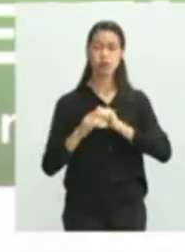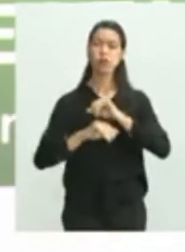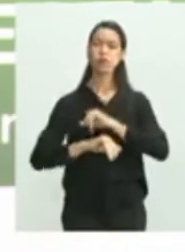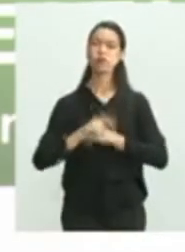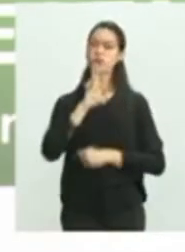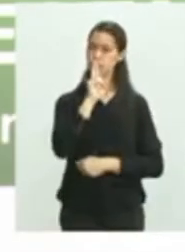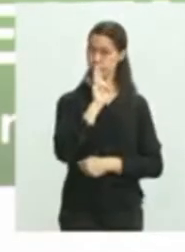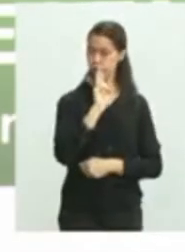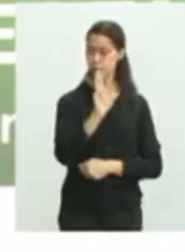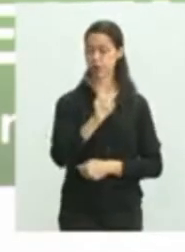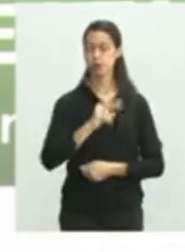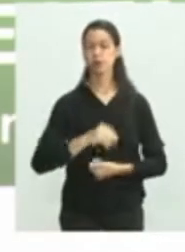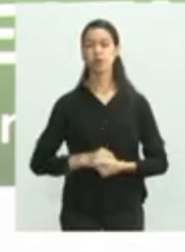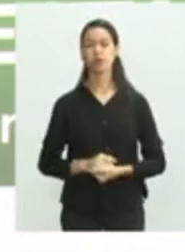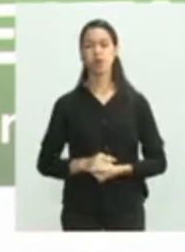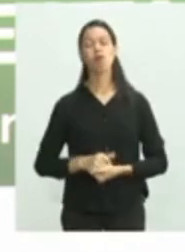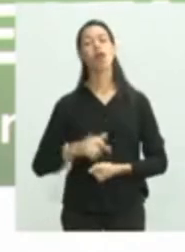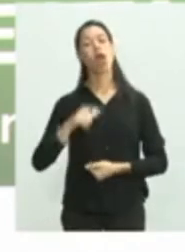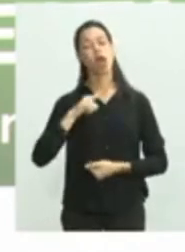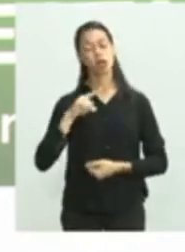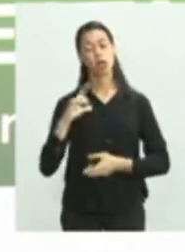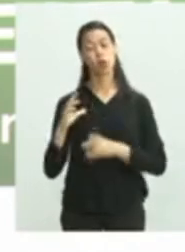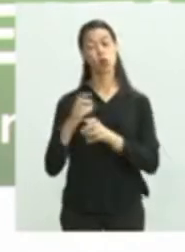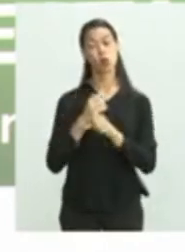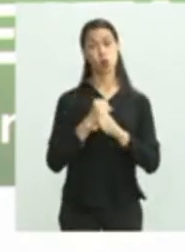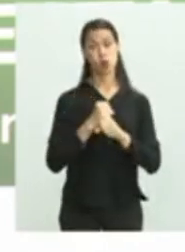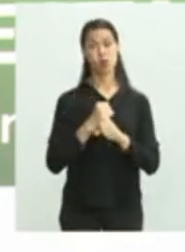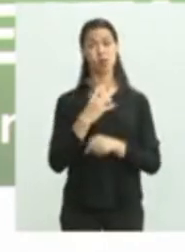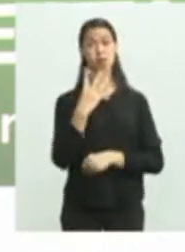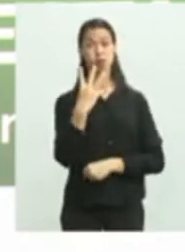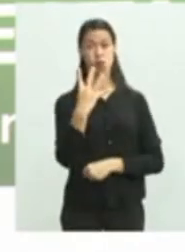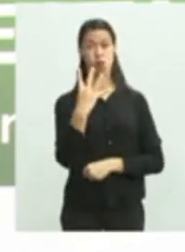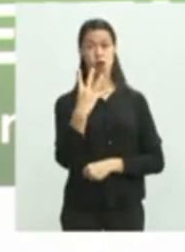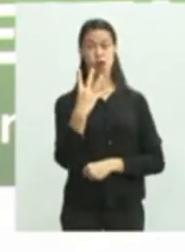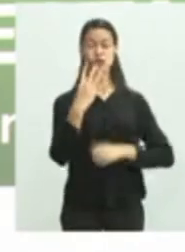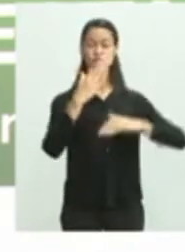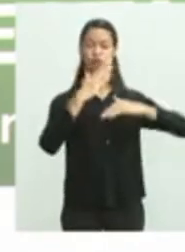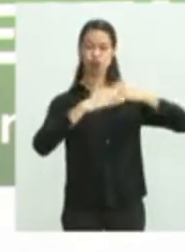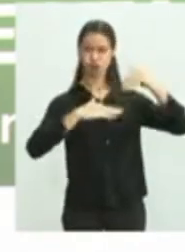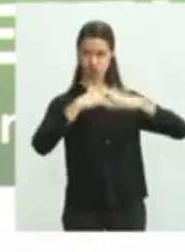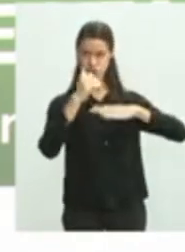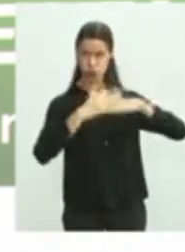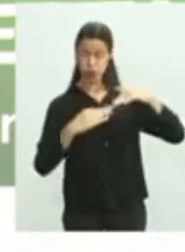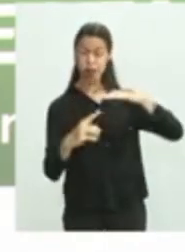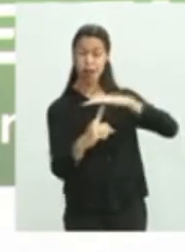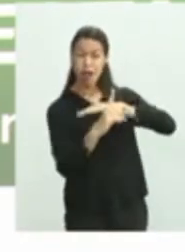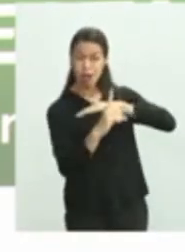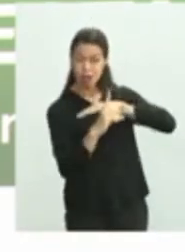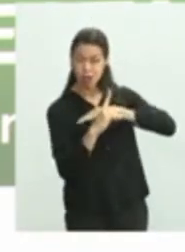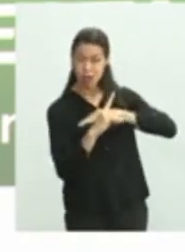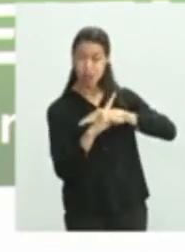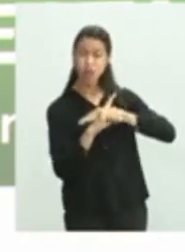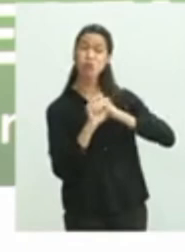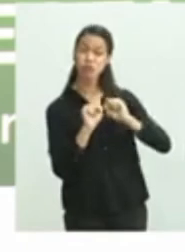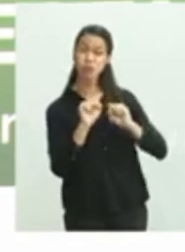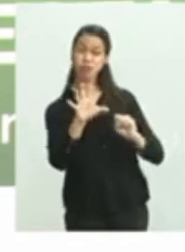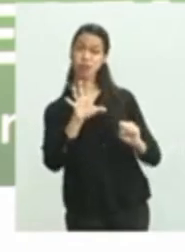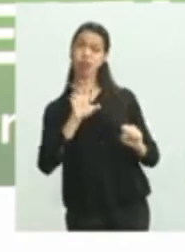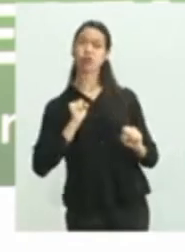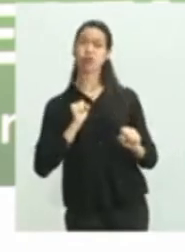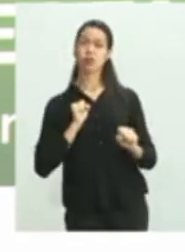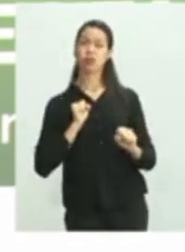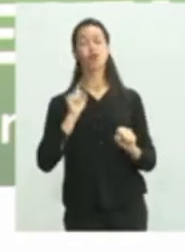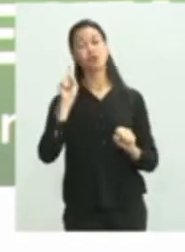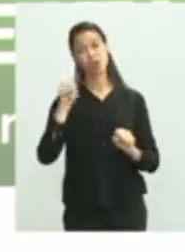Covid-19, ou seja, 2 profissionais de saúde lá no município de Nova Andradina e